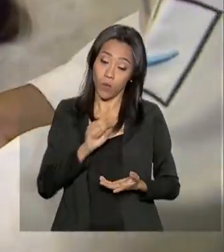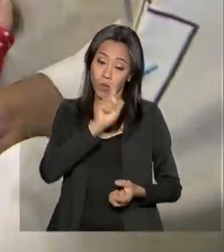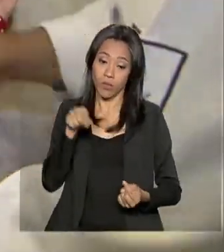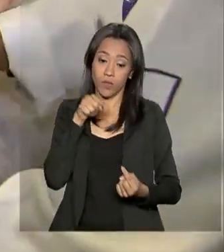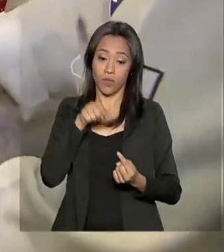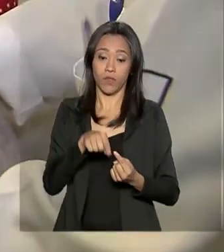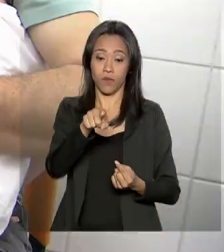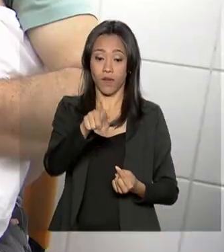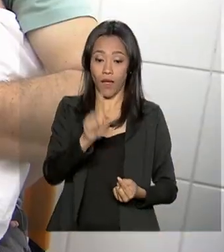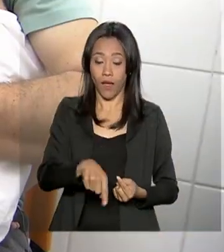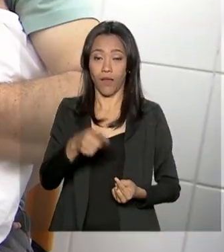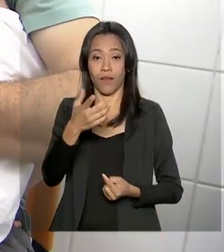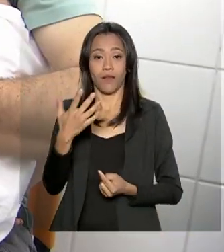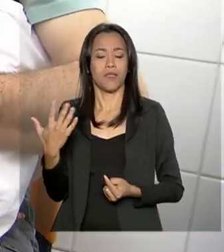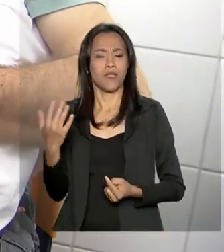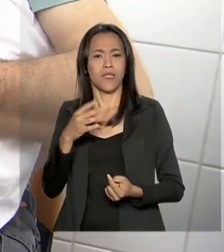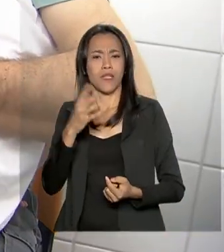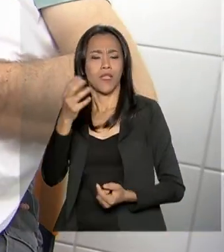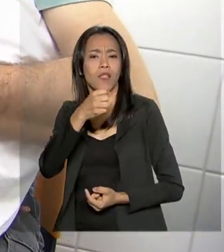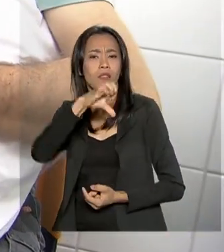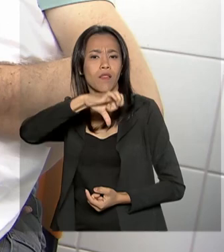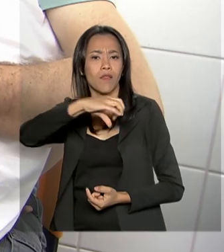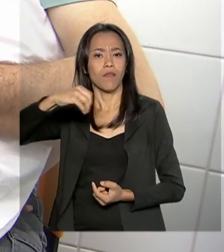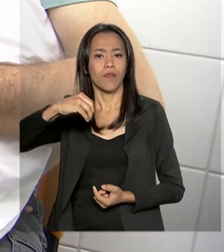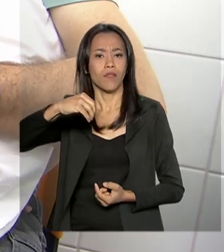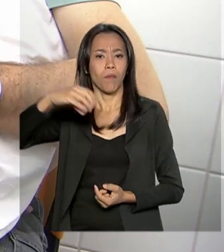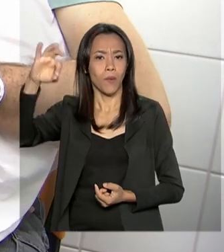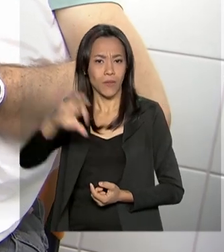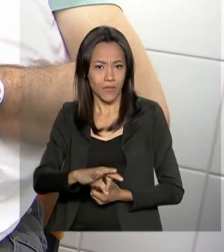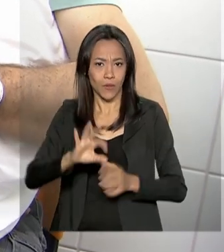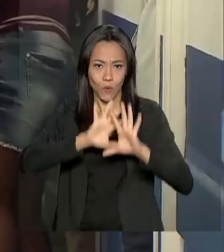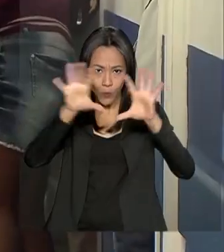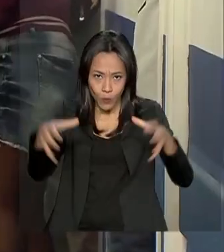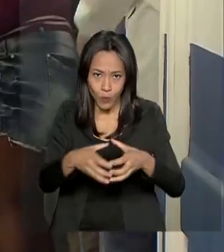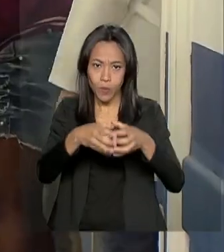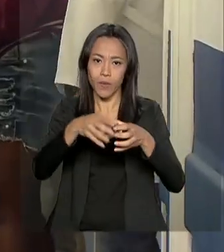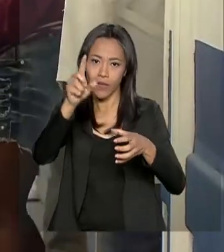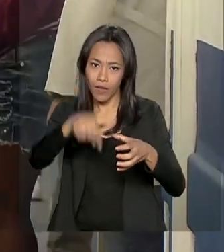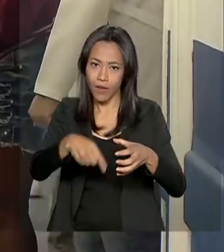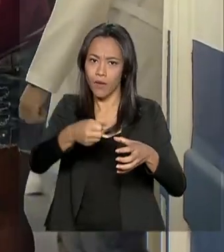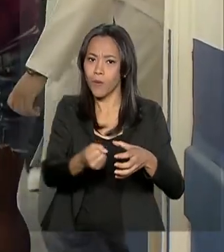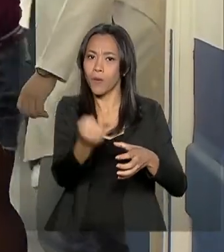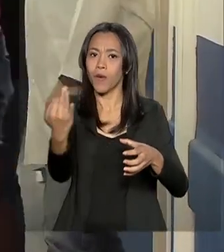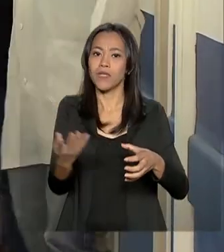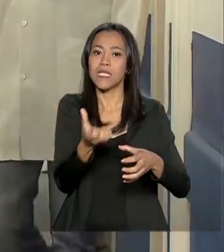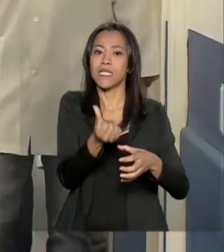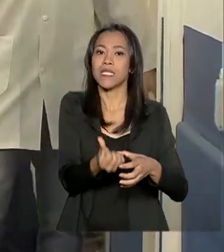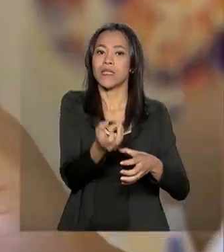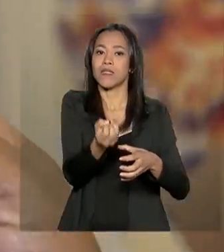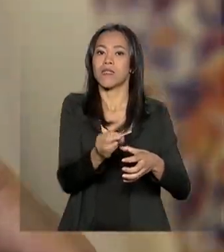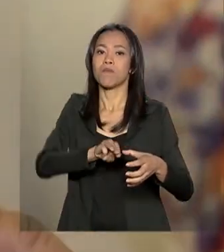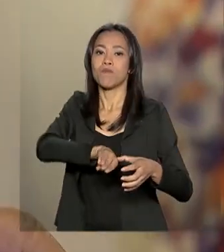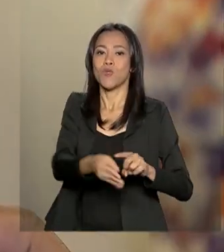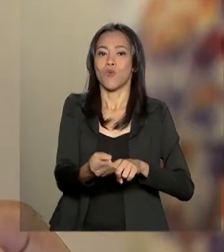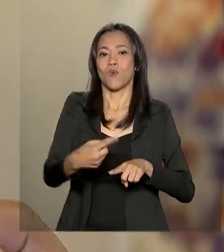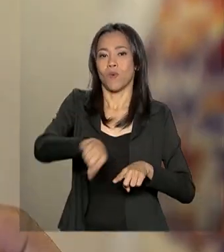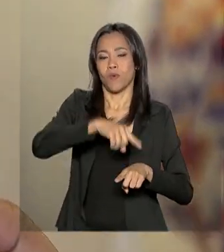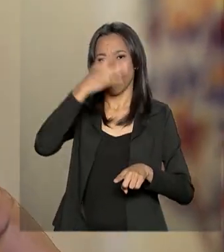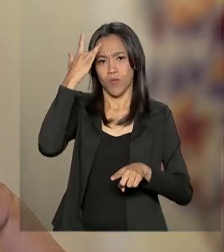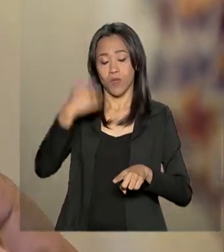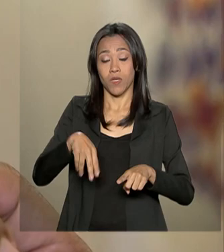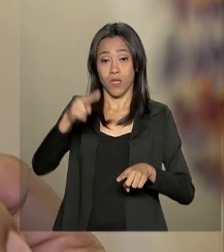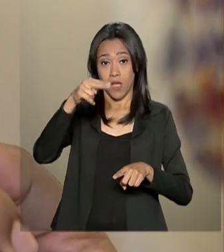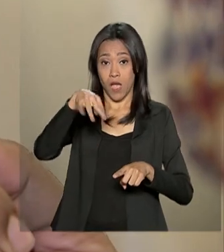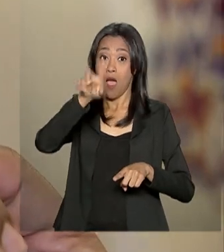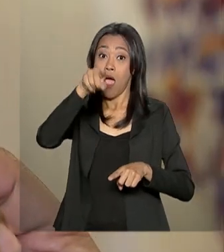vacinar em todo o país 90% do público prioritário, que é formado por quase 60 milhões de pessoas. O Amazonas e o